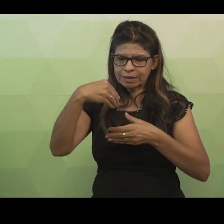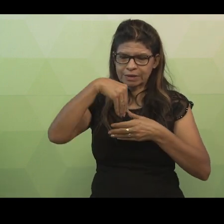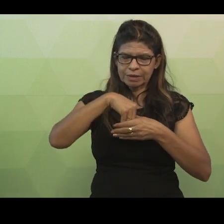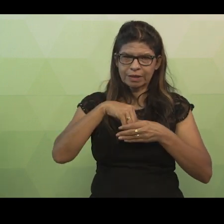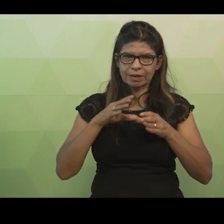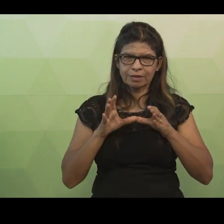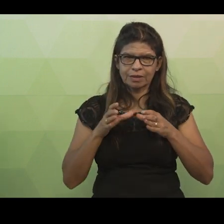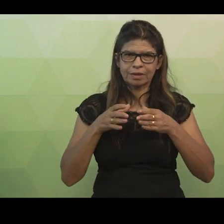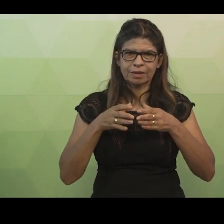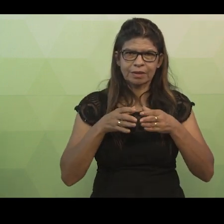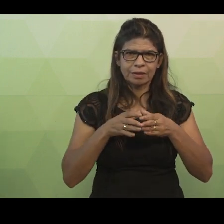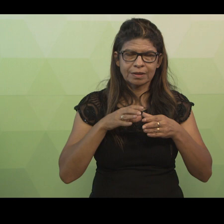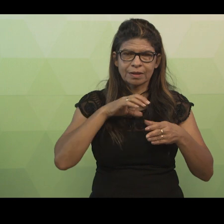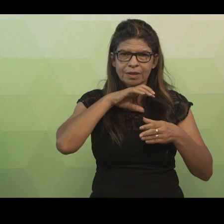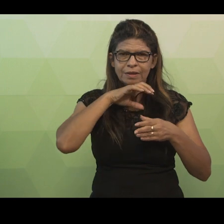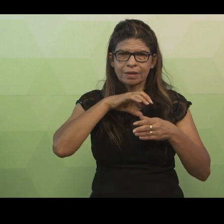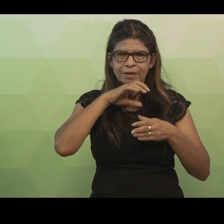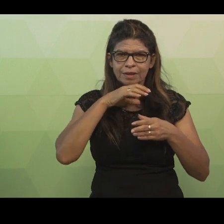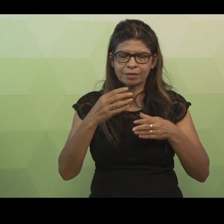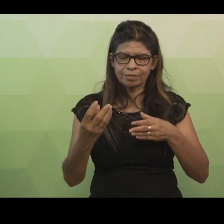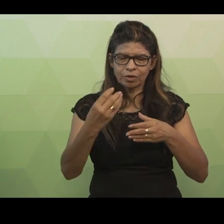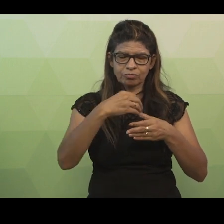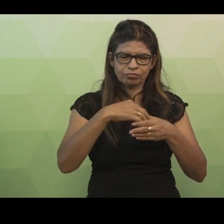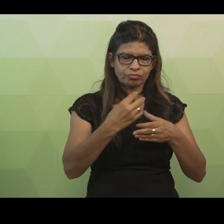do relacionamento por generalização.